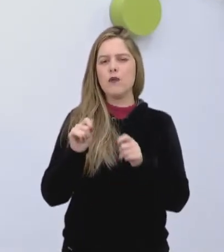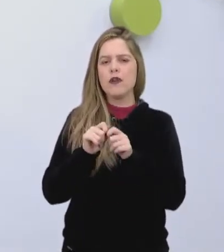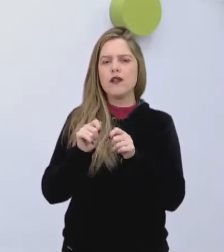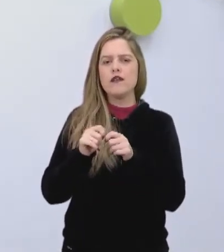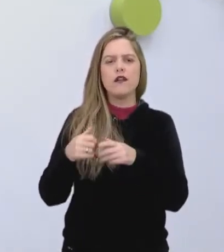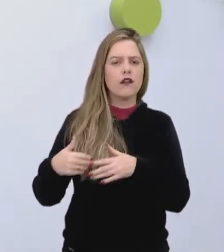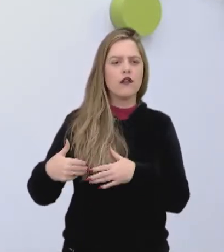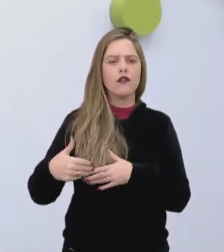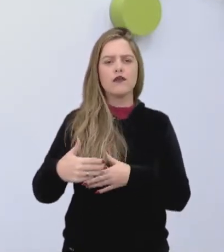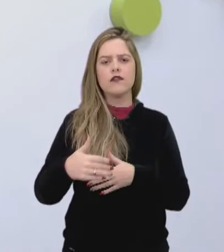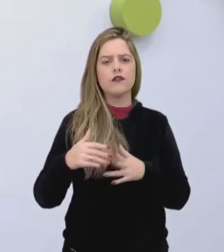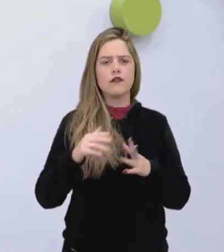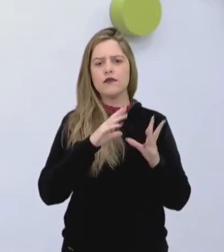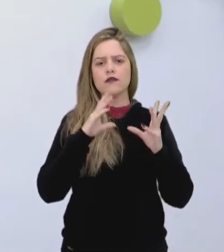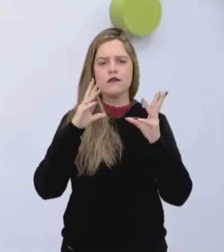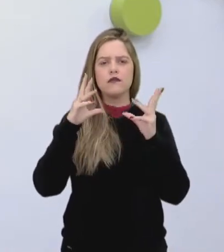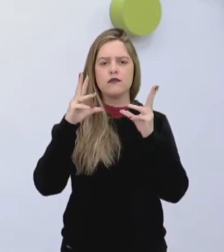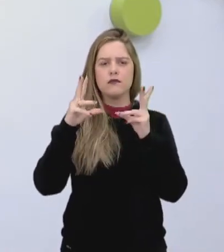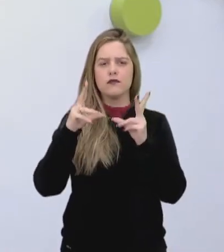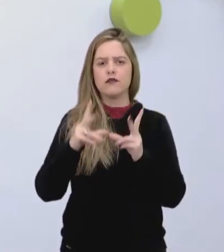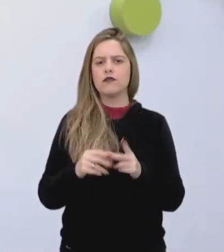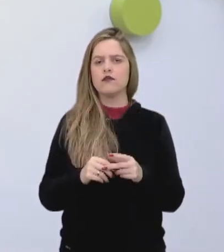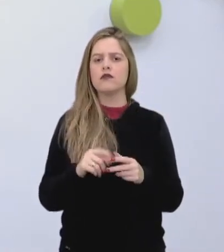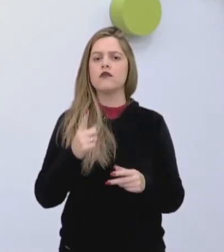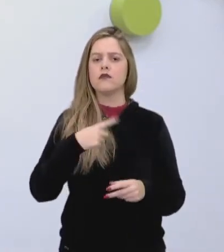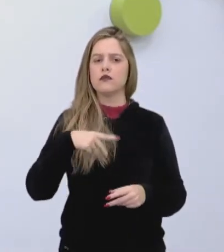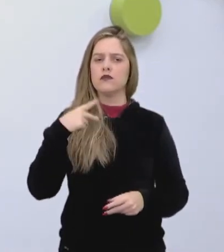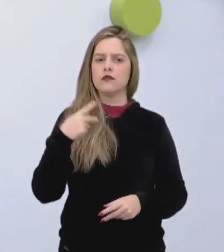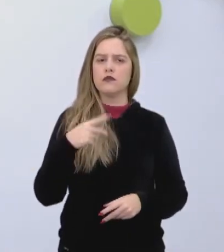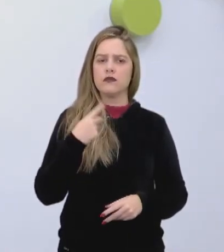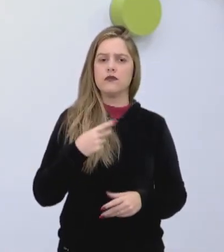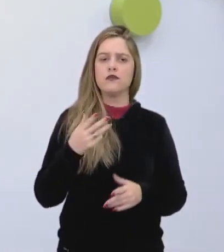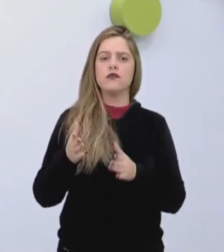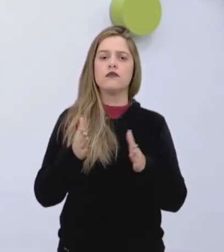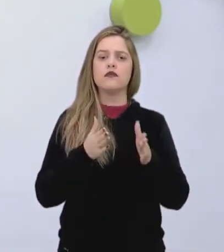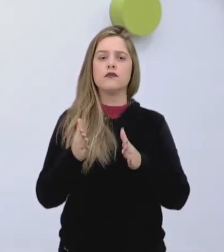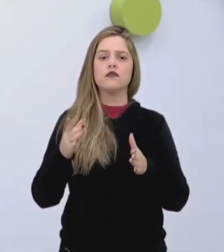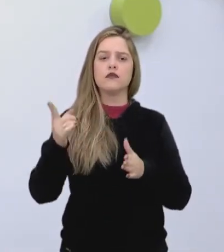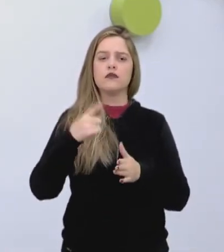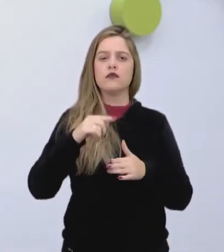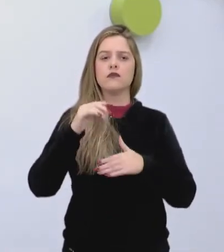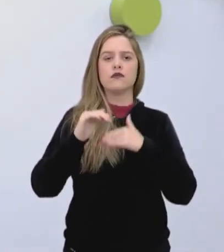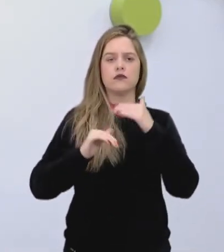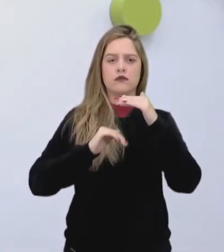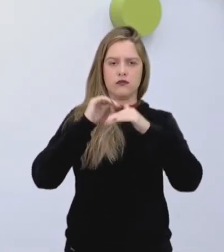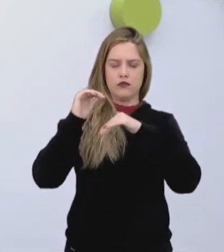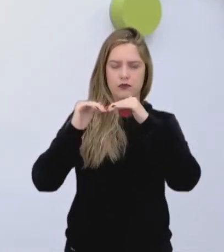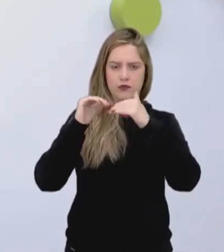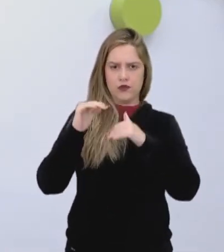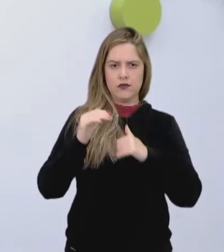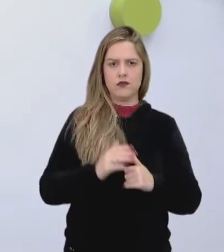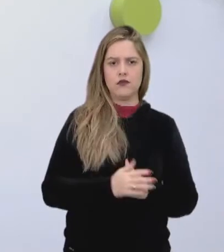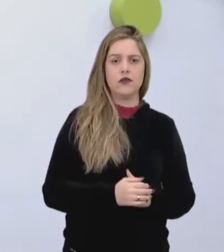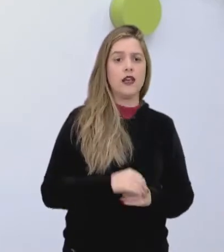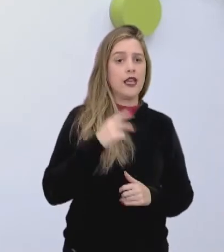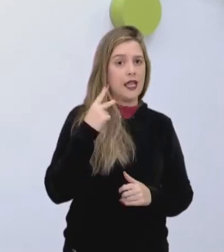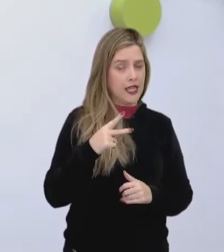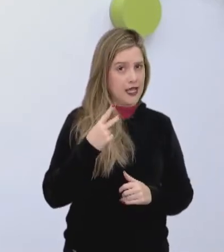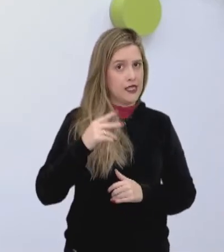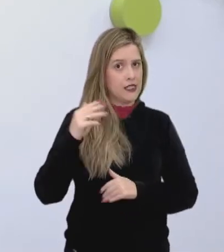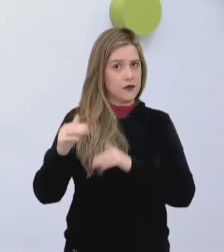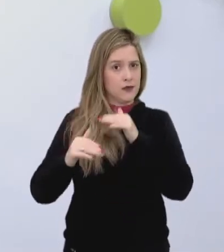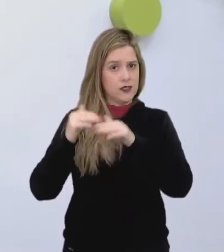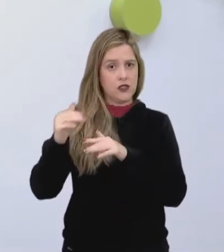toda uma replicagem disso através de um processo mecânico. Esse processo